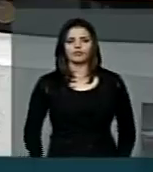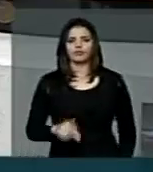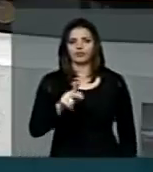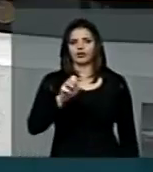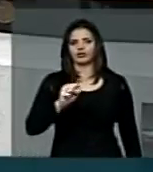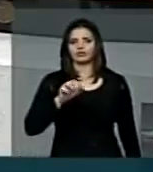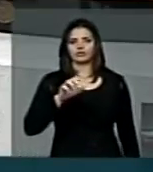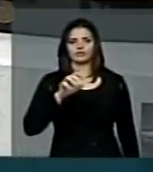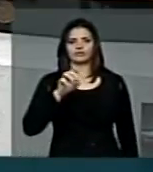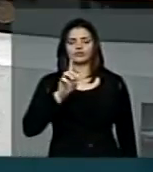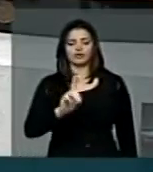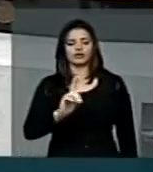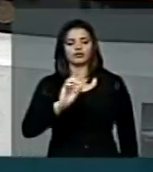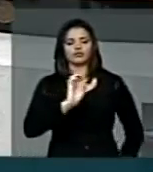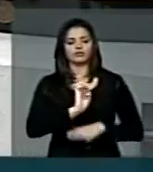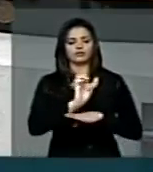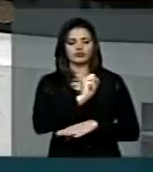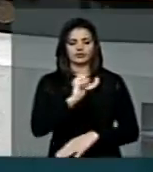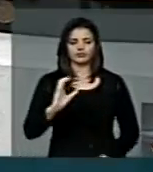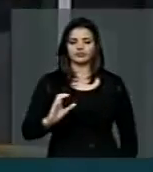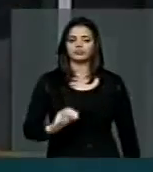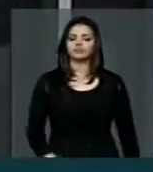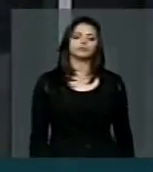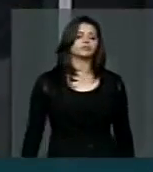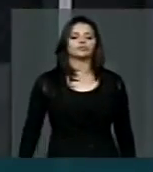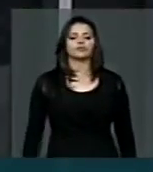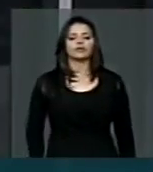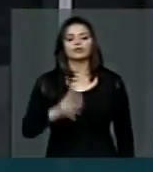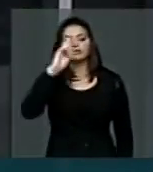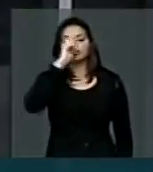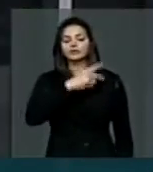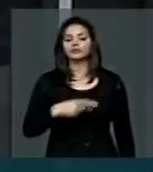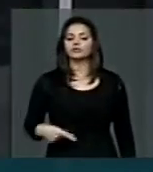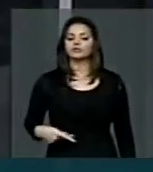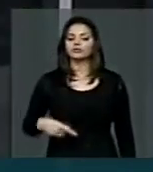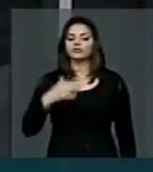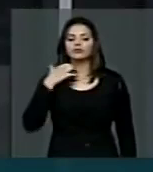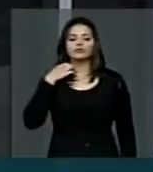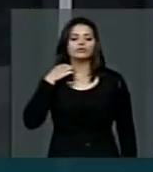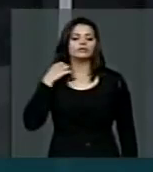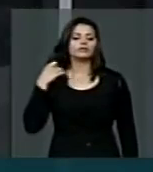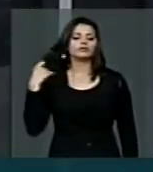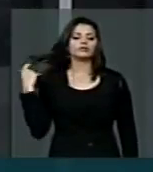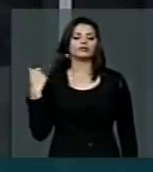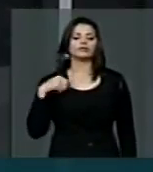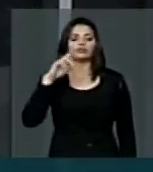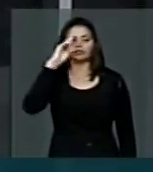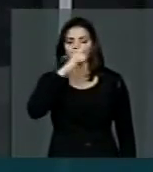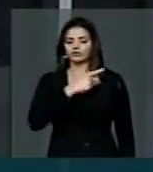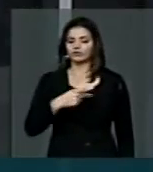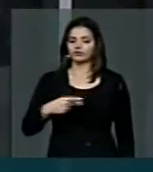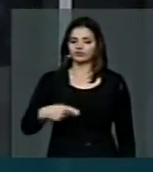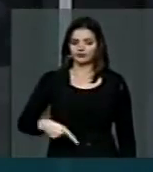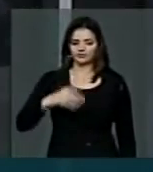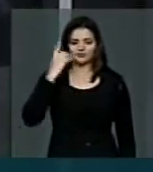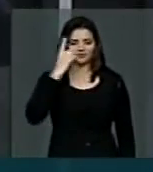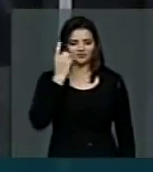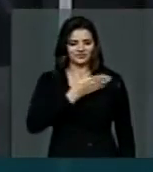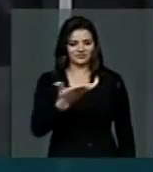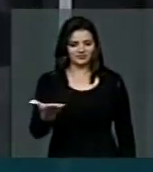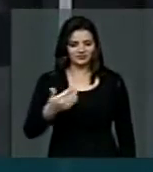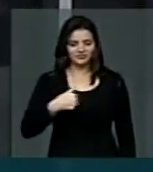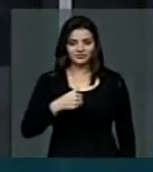PSD Santa Catarina Senhor presidente, senhores deputados nós